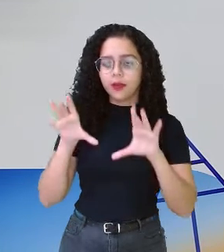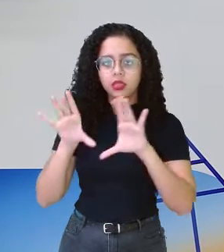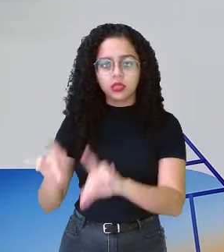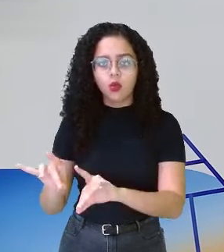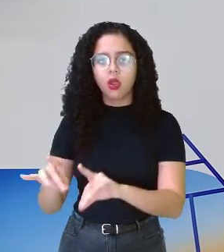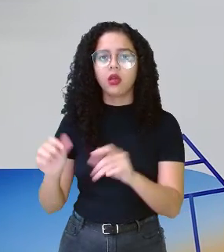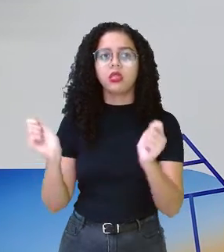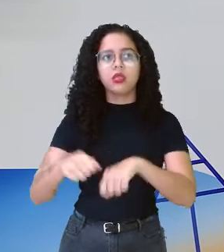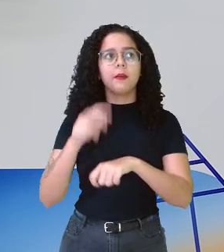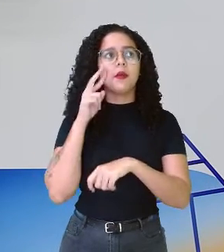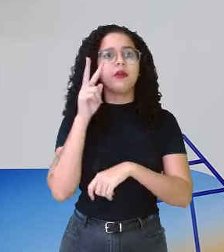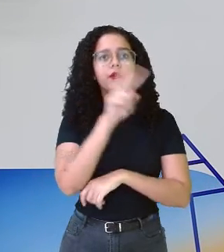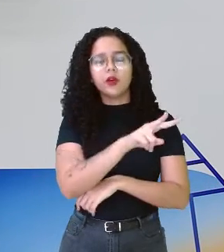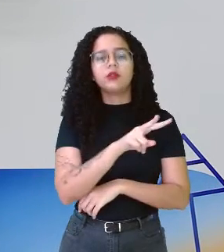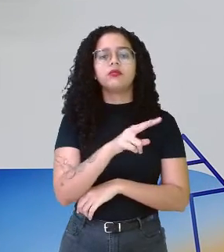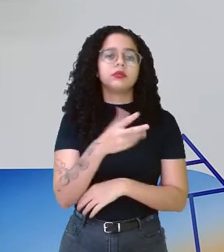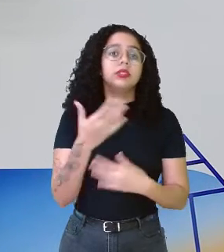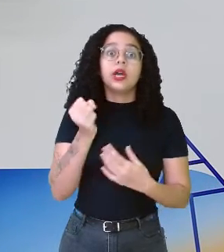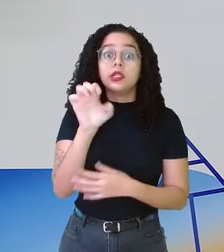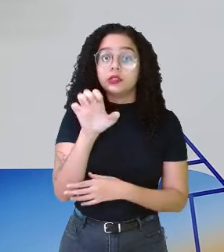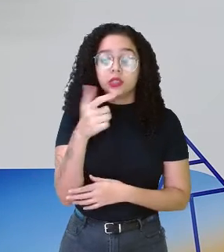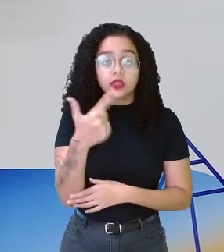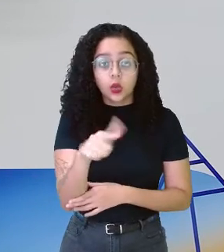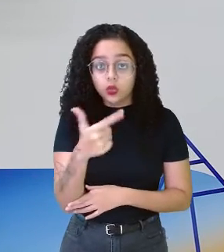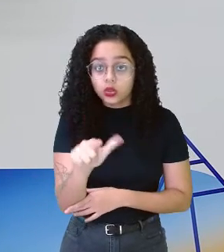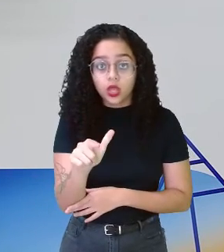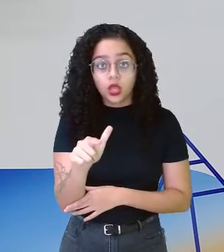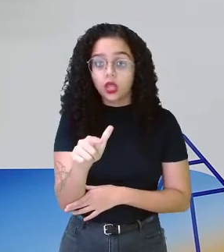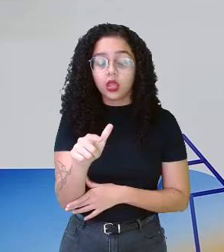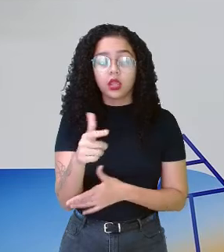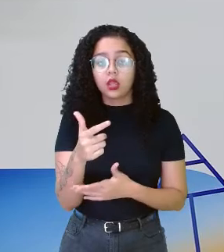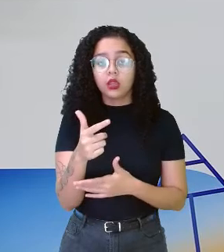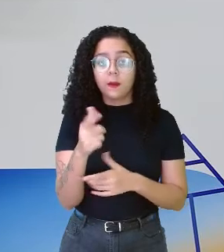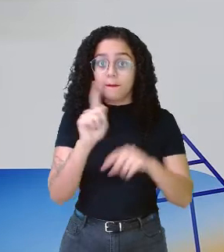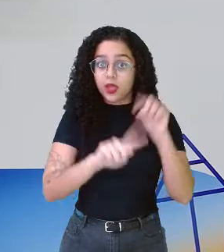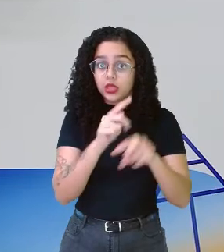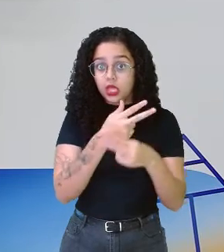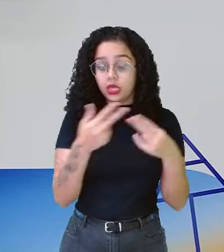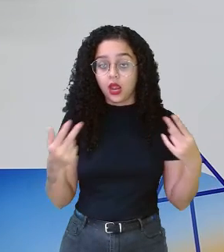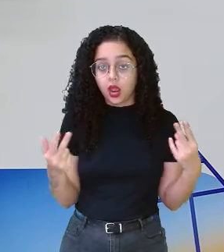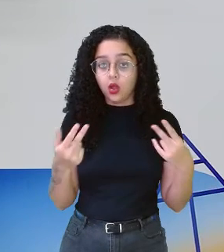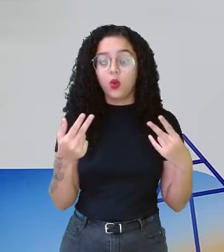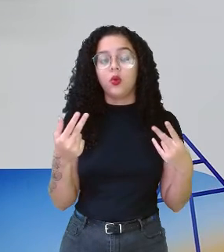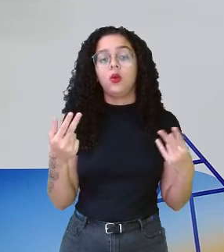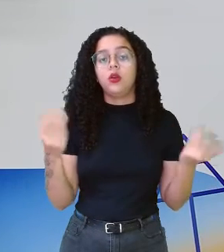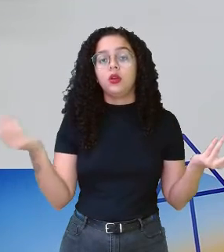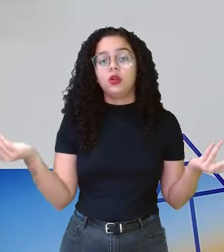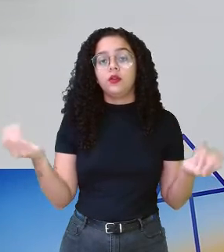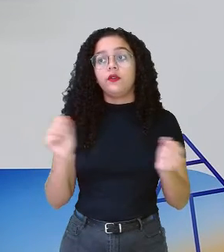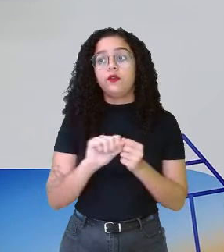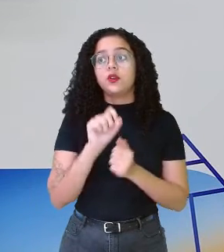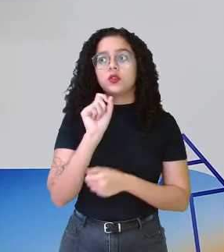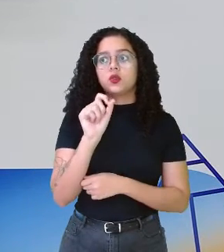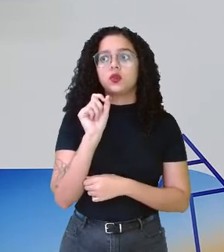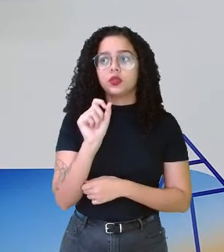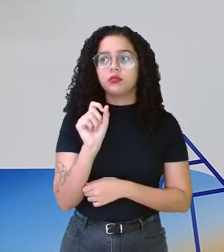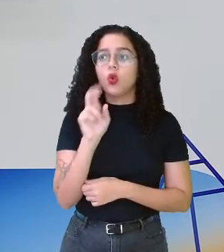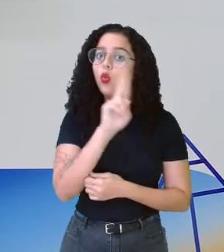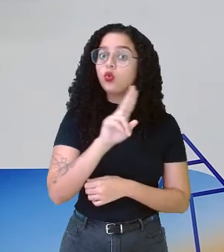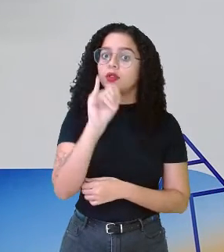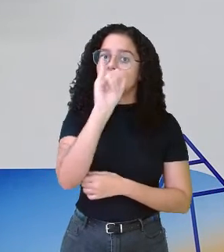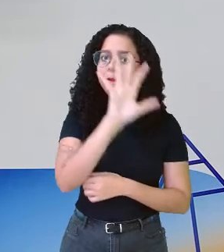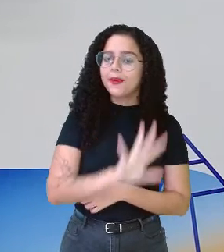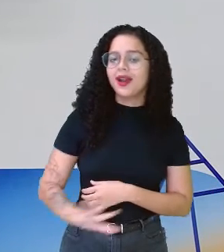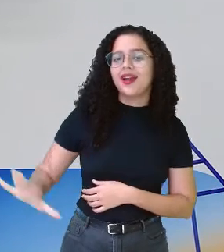Caso o professor não tenha um material concreto ali à mão e aí nem tudo nós temos na sala de aula, o uso de